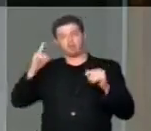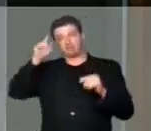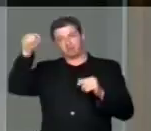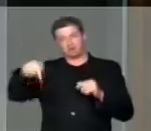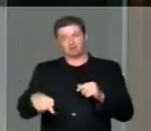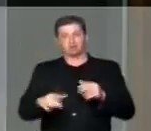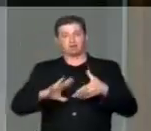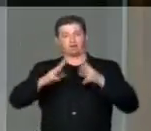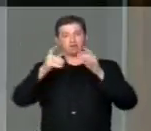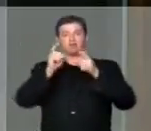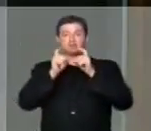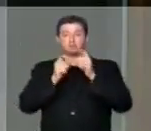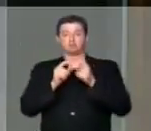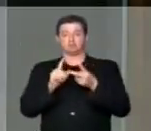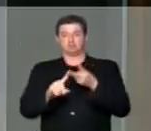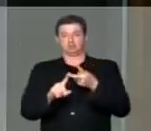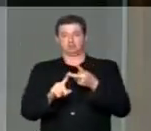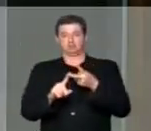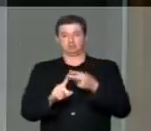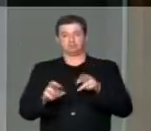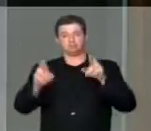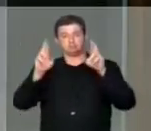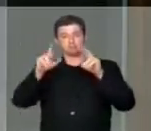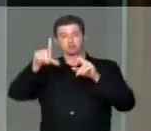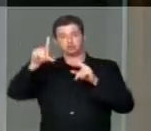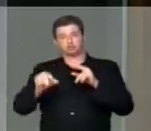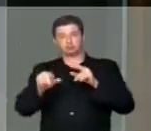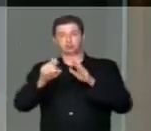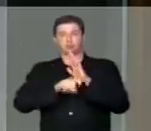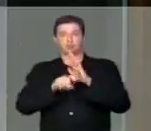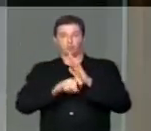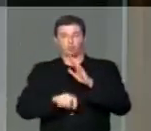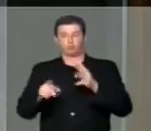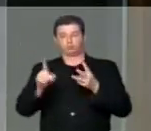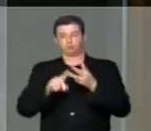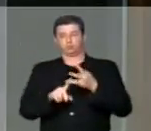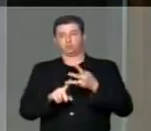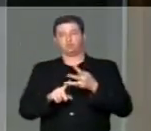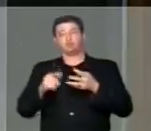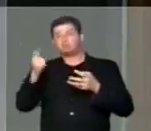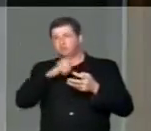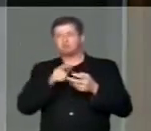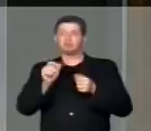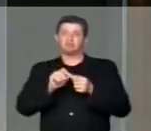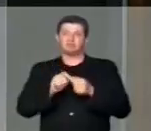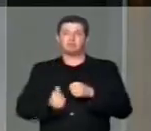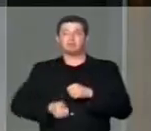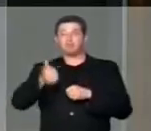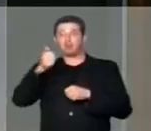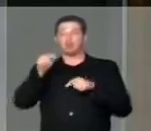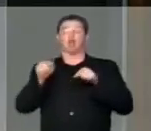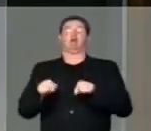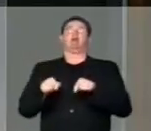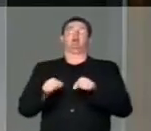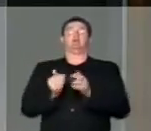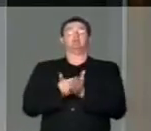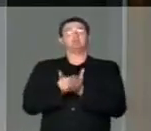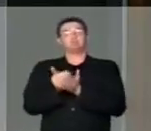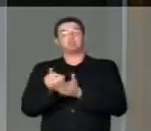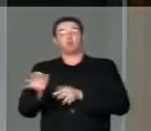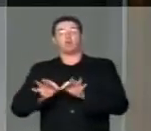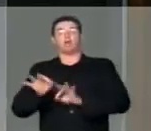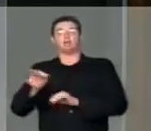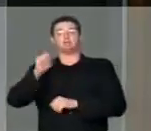esperada reforma administrativa, a tão esperada redução de custos desse país, para que a gente possa começar a partir daí, arrumar